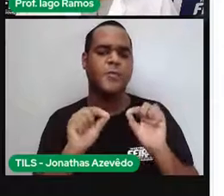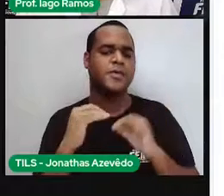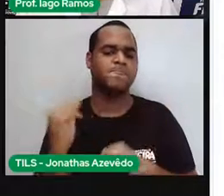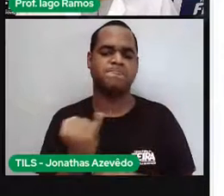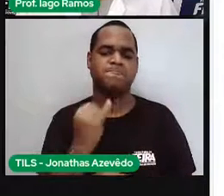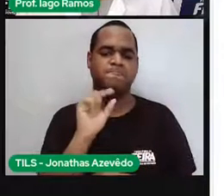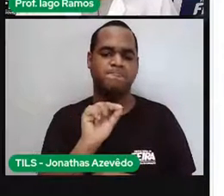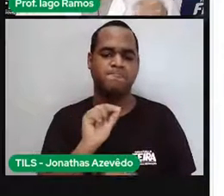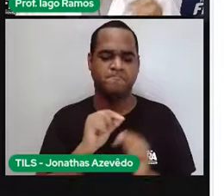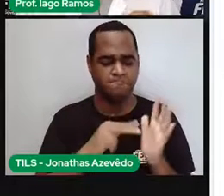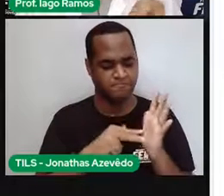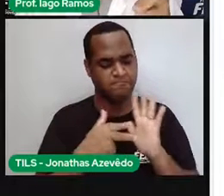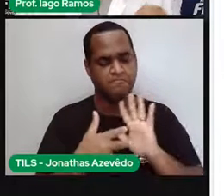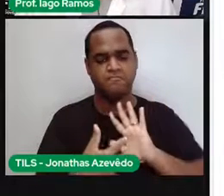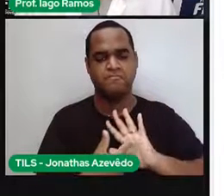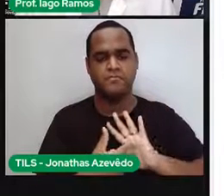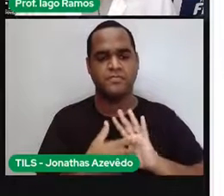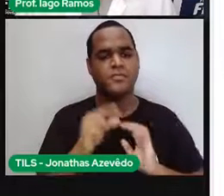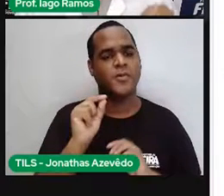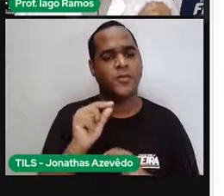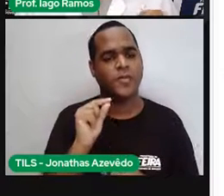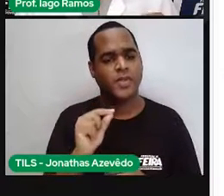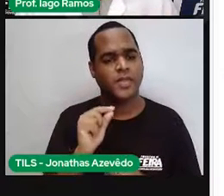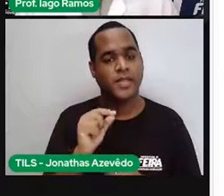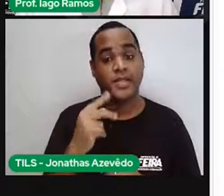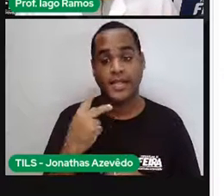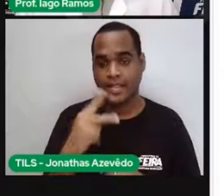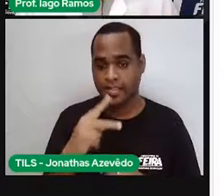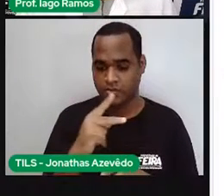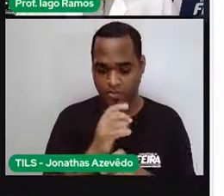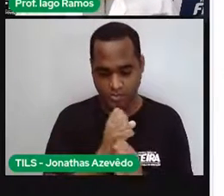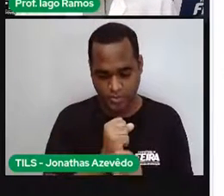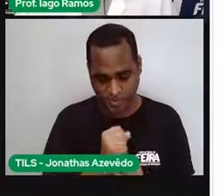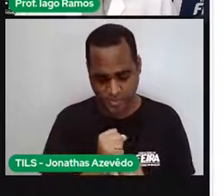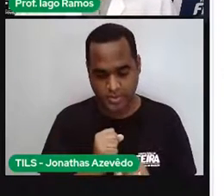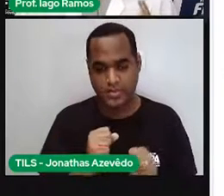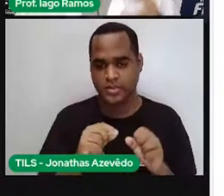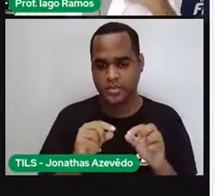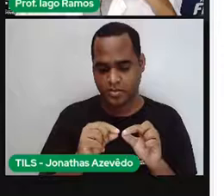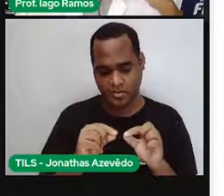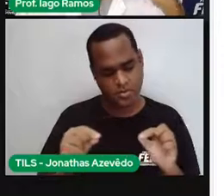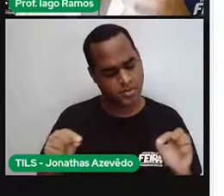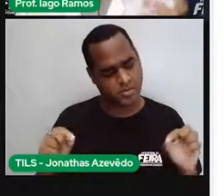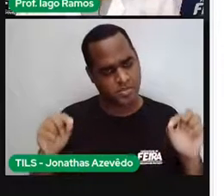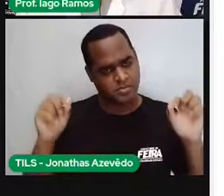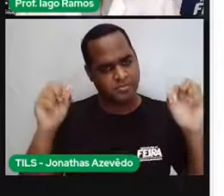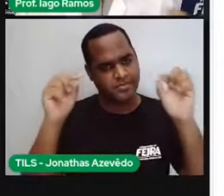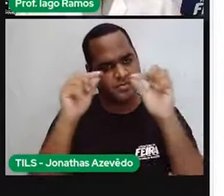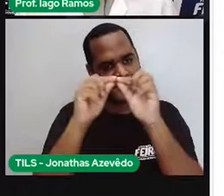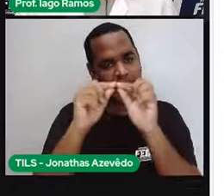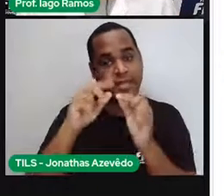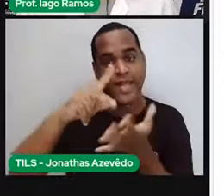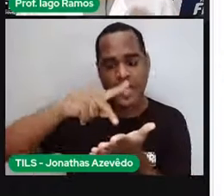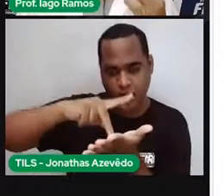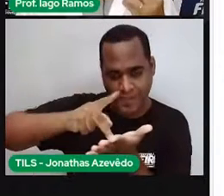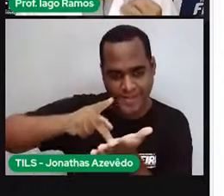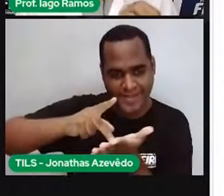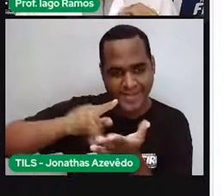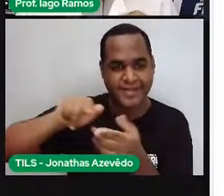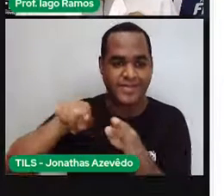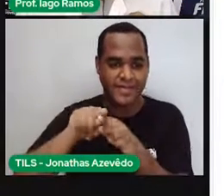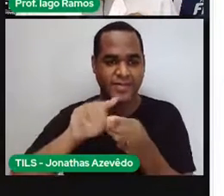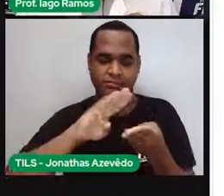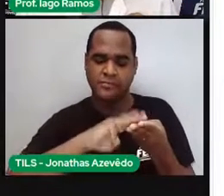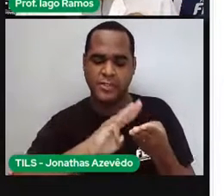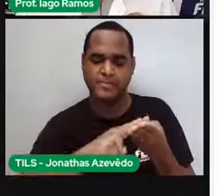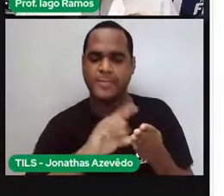significa essa medida do contorno, né? Do ponto de vista da geometria, da matemática, o que é